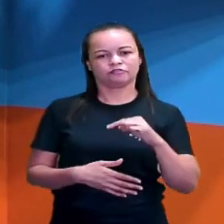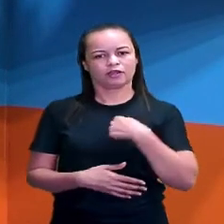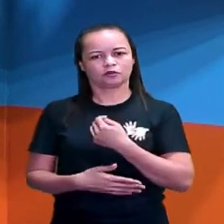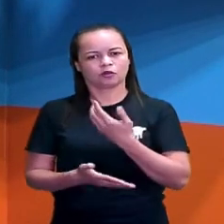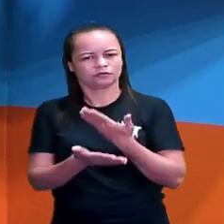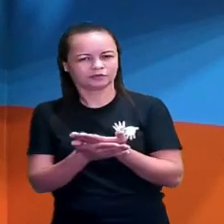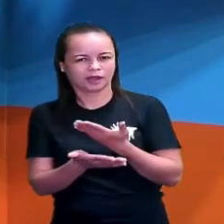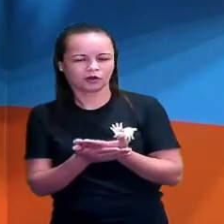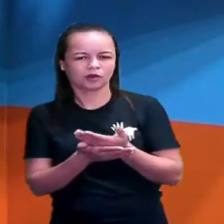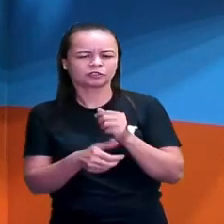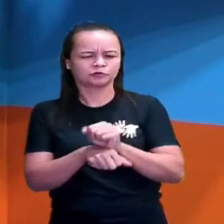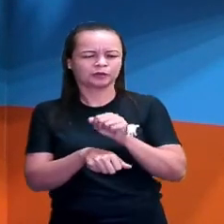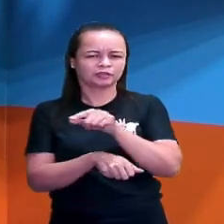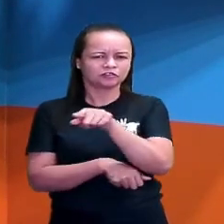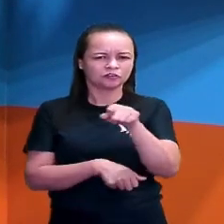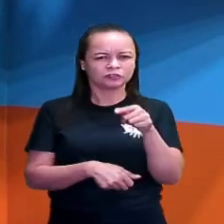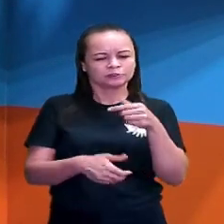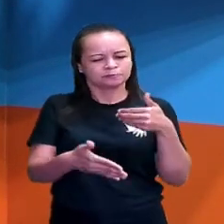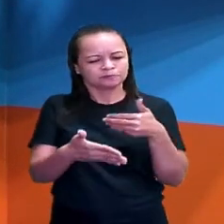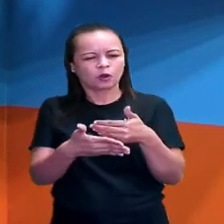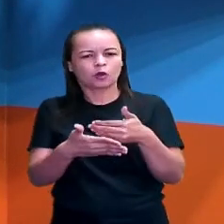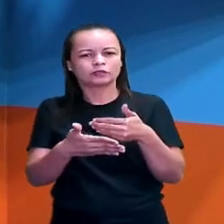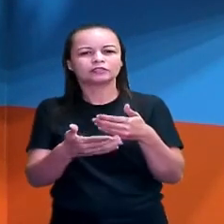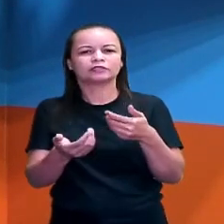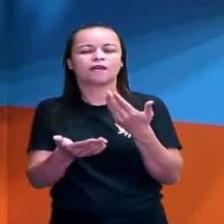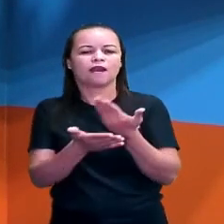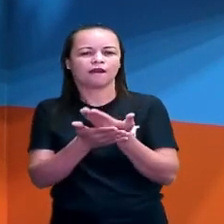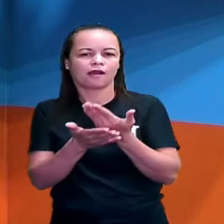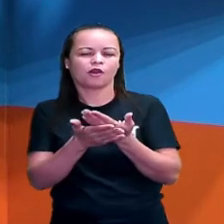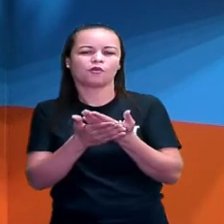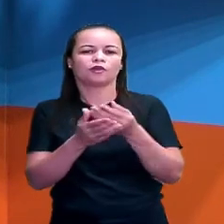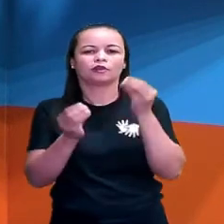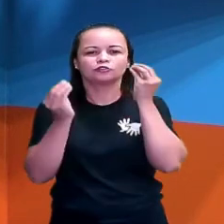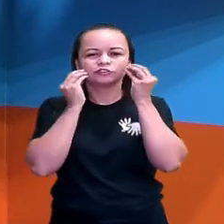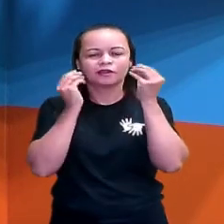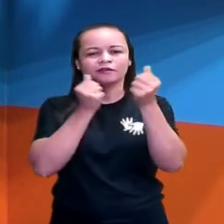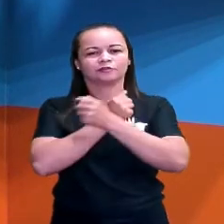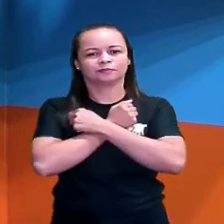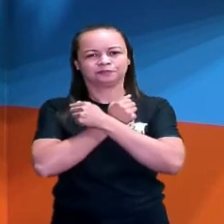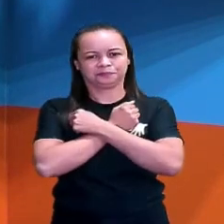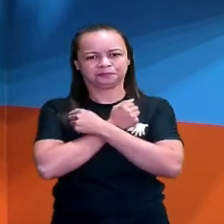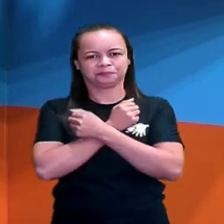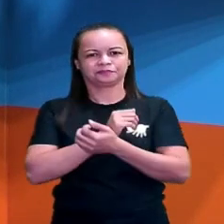Espero todos vocês na nossa próxima aula. Um cheiro grande e um abraço!